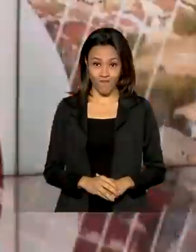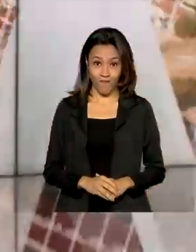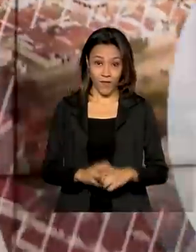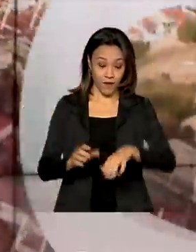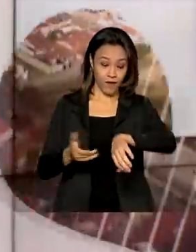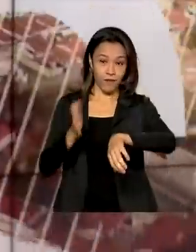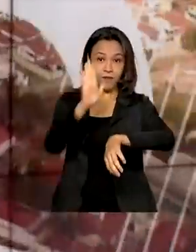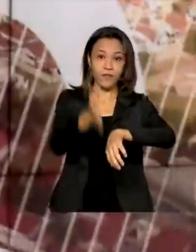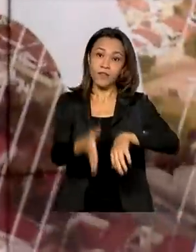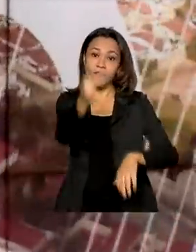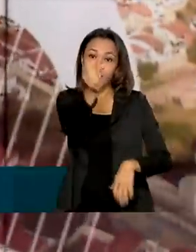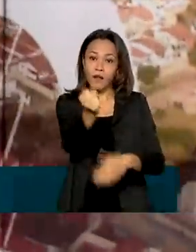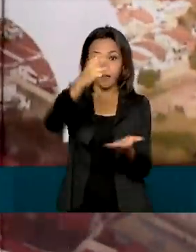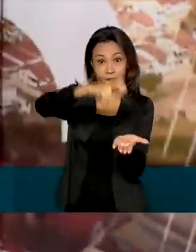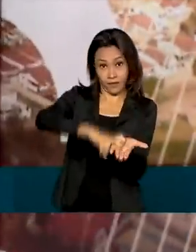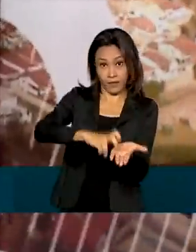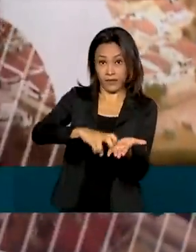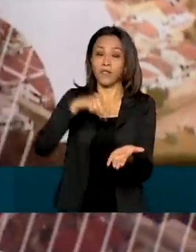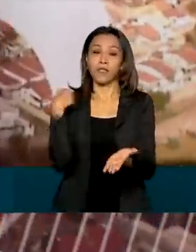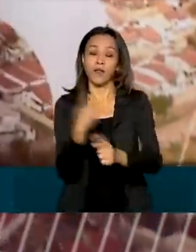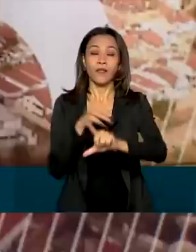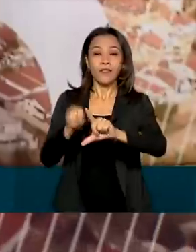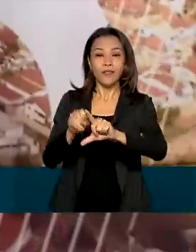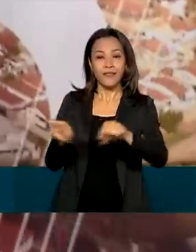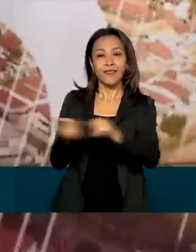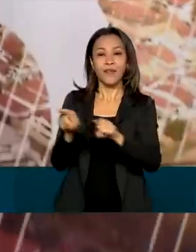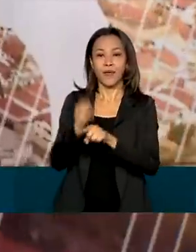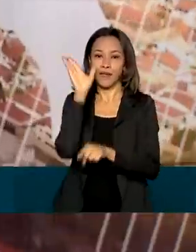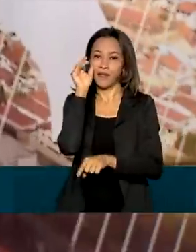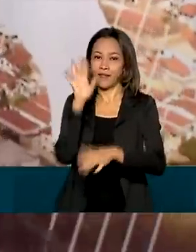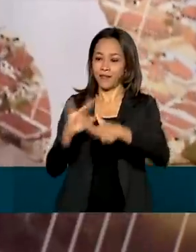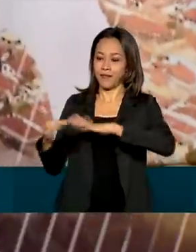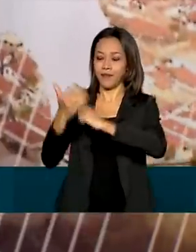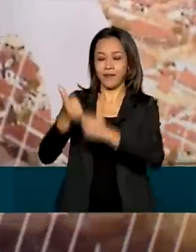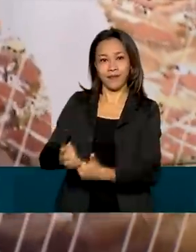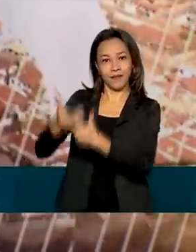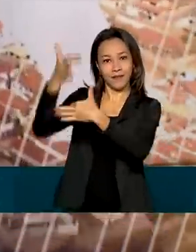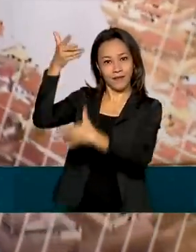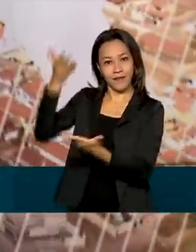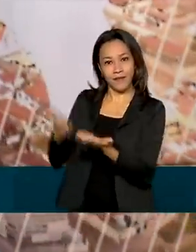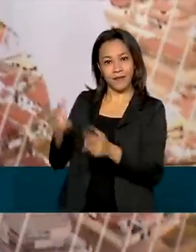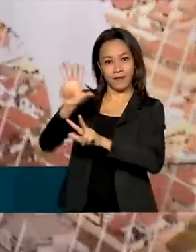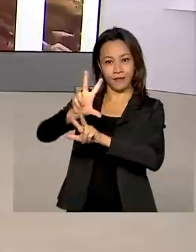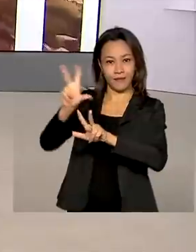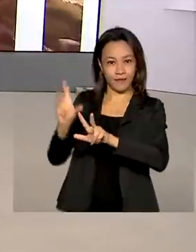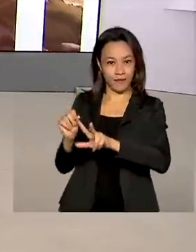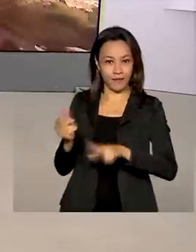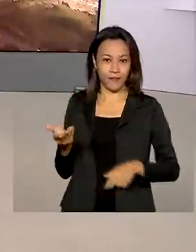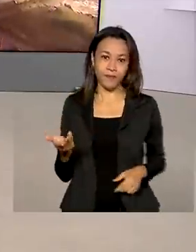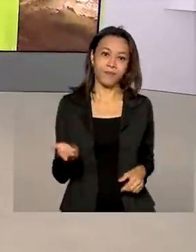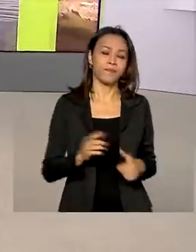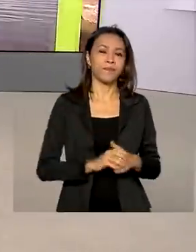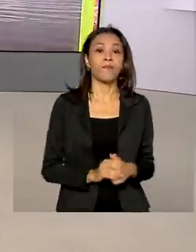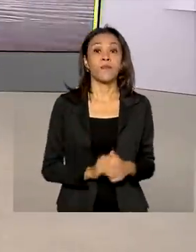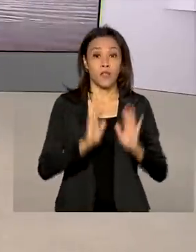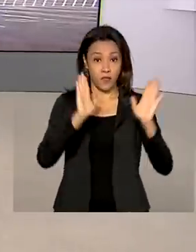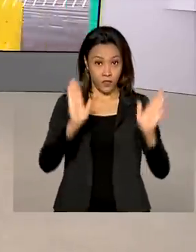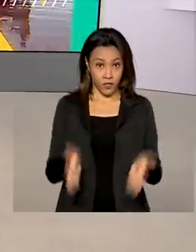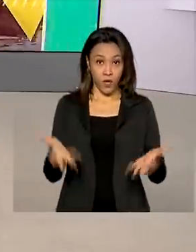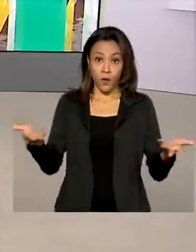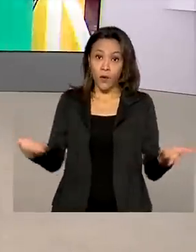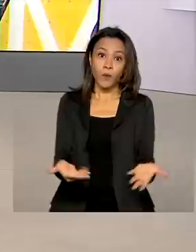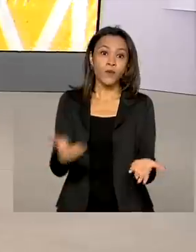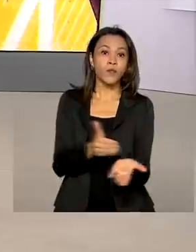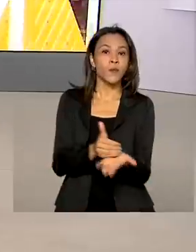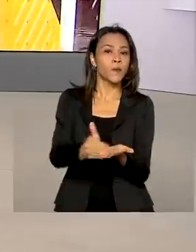Agora, 8 horas da manhã, estamos ao vivo também pelas redes sociais da TV Brasil. Começam a valer hoje as